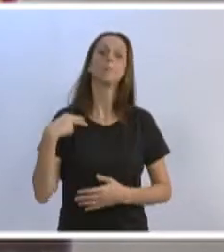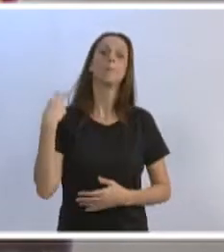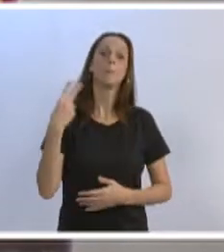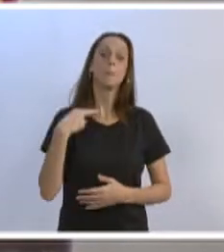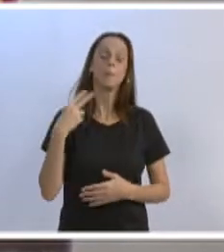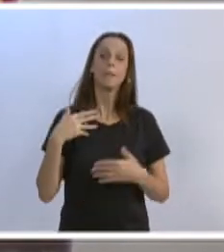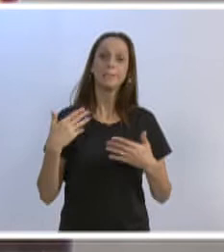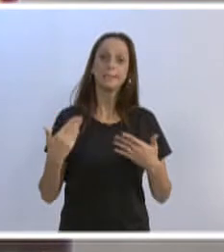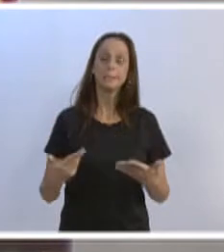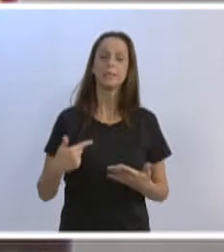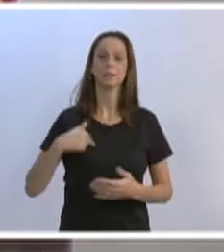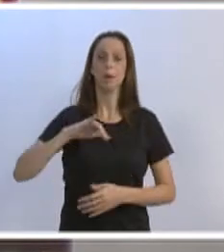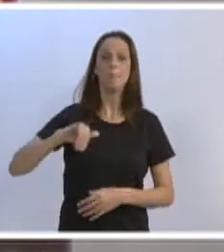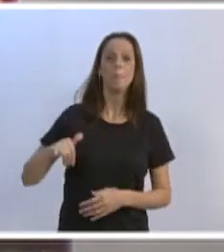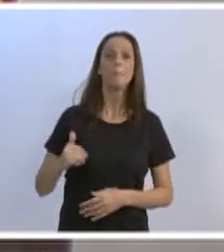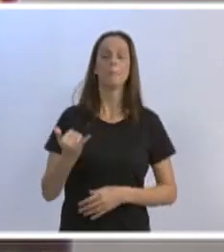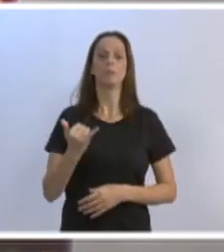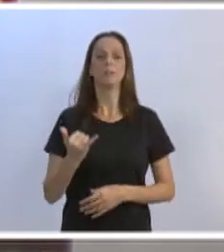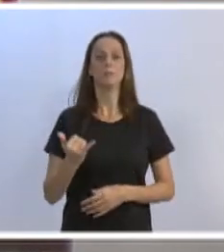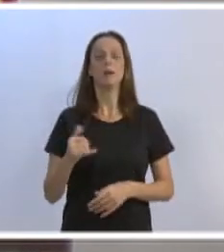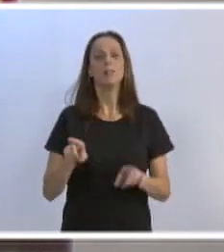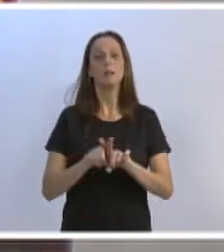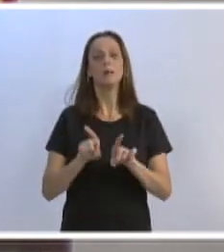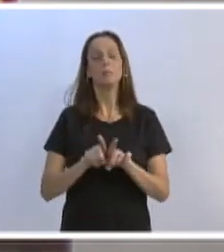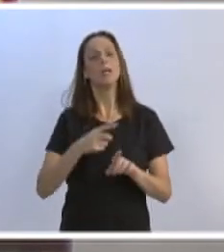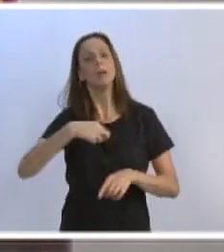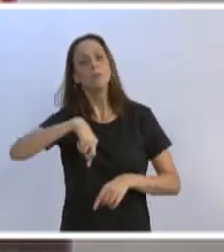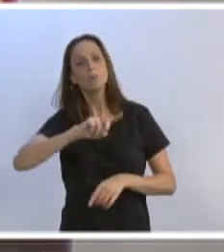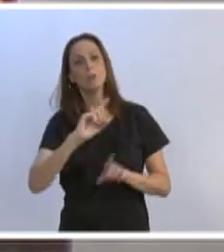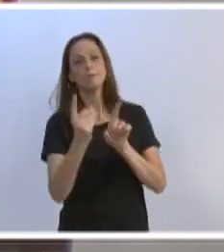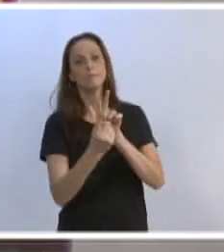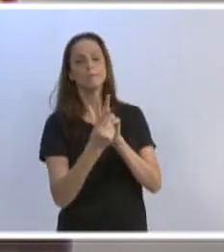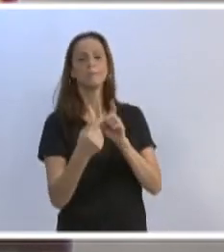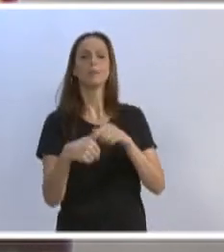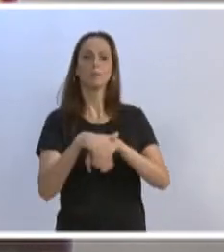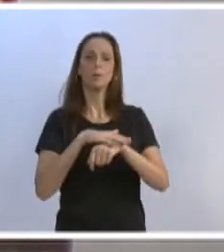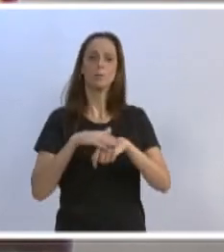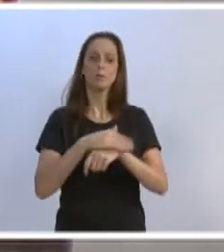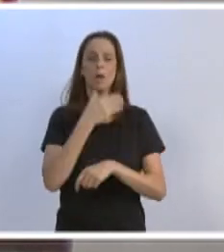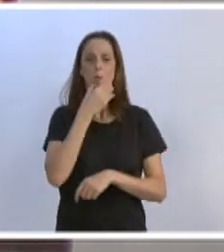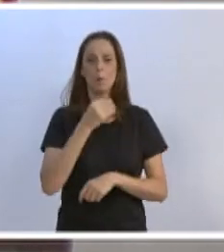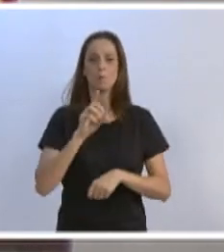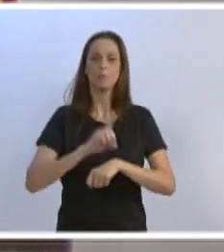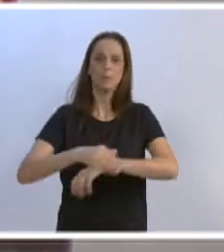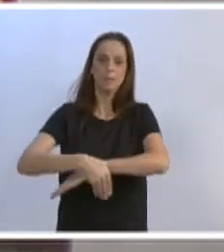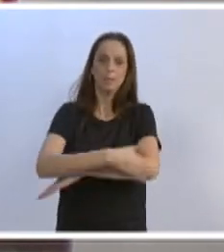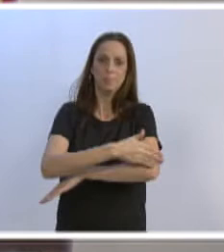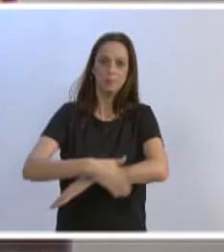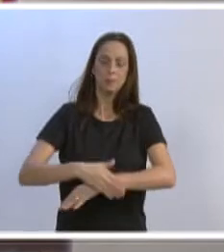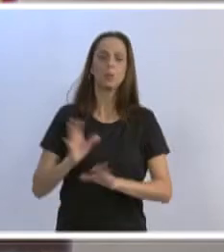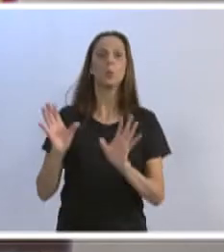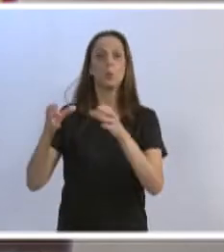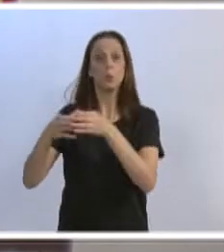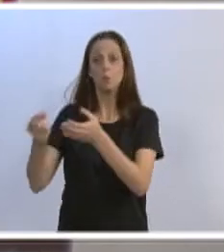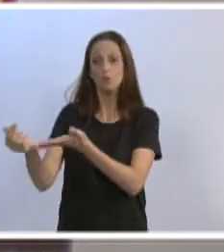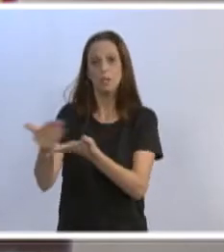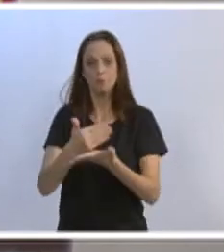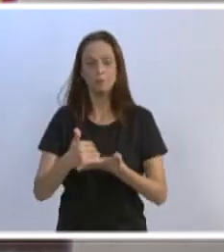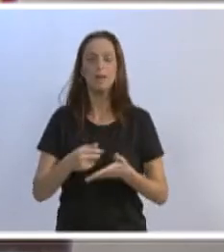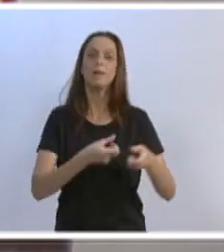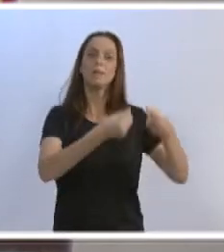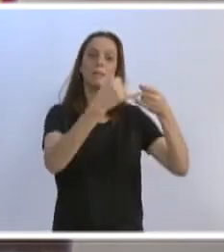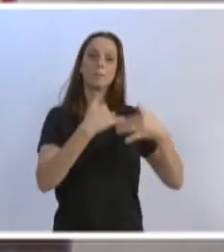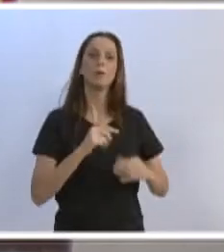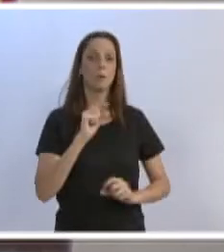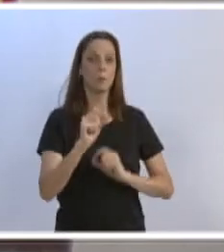eu aproveitei e fui conversar com o nosso diretor de pavimentação através do sistema de mutirão. Ele conseguiu agora passar para mim